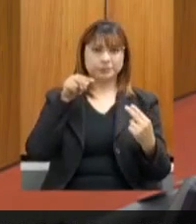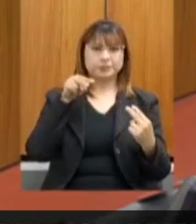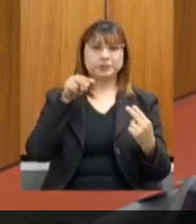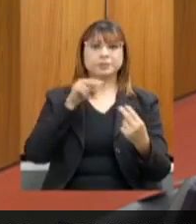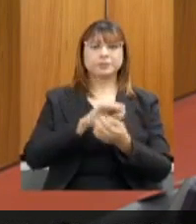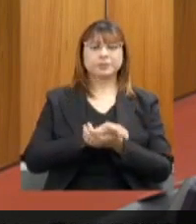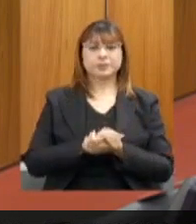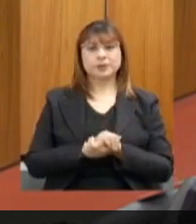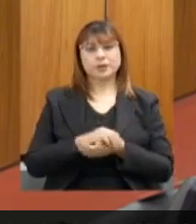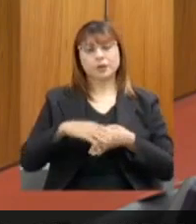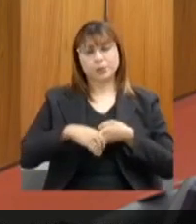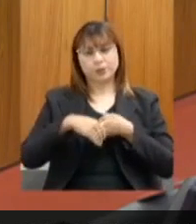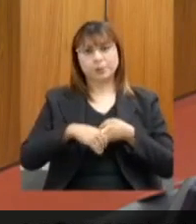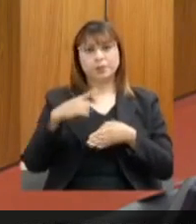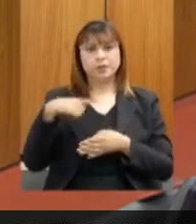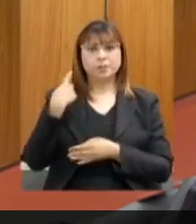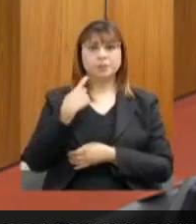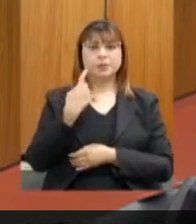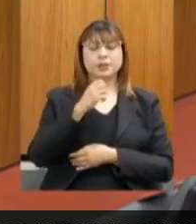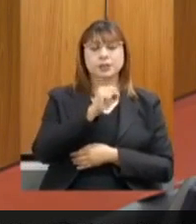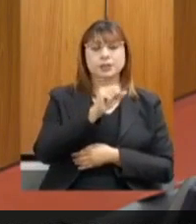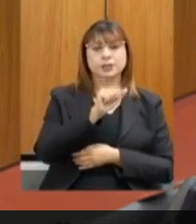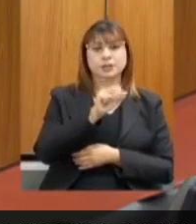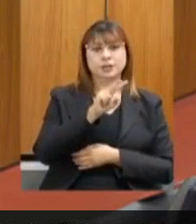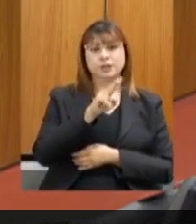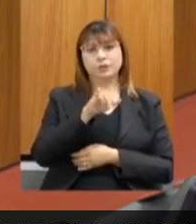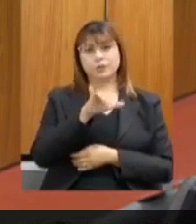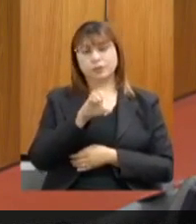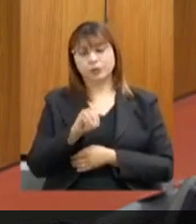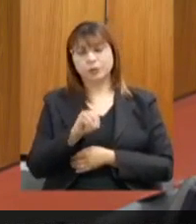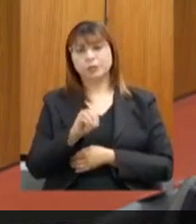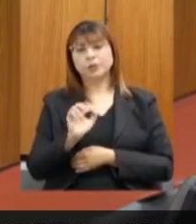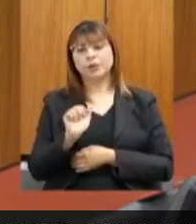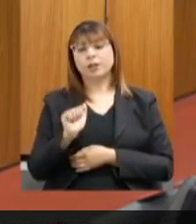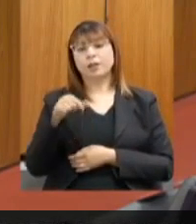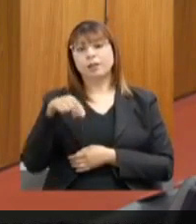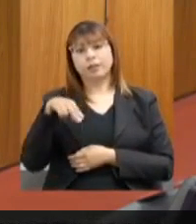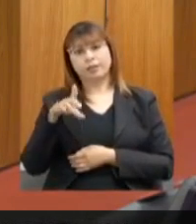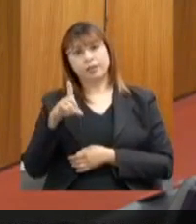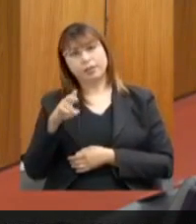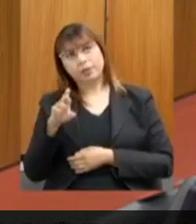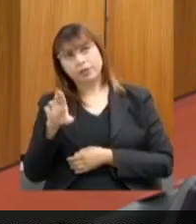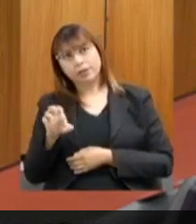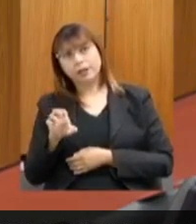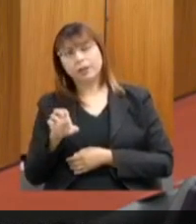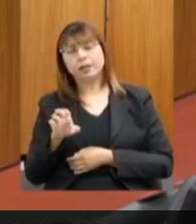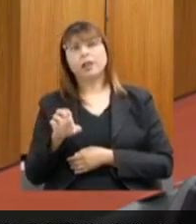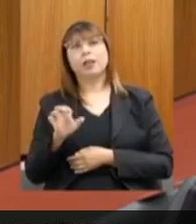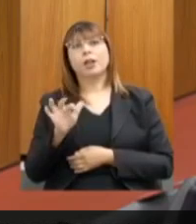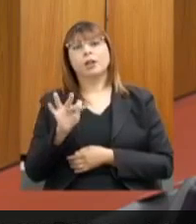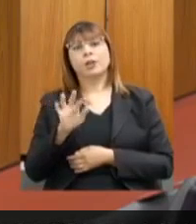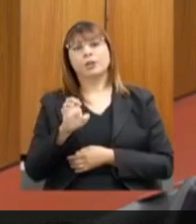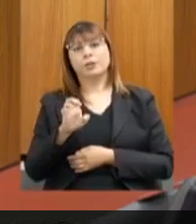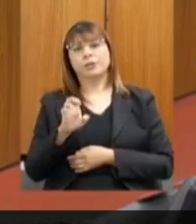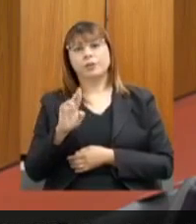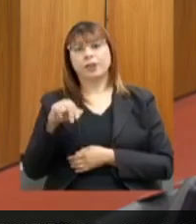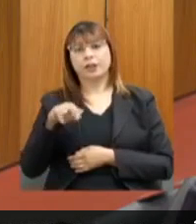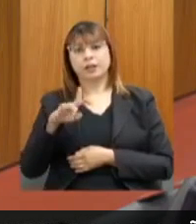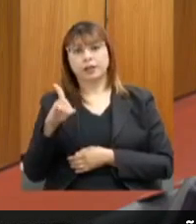cumprimentar o deputado Sávio Souza Cruz, deputado André Quintão, Fernando Pacheco,